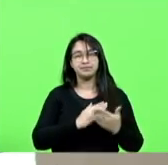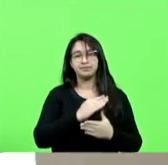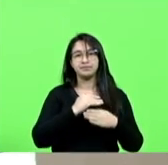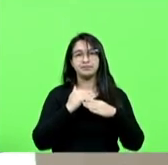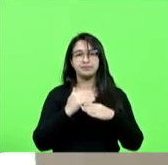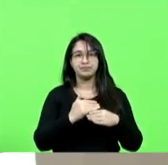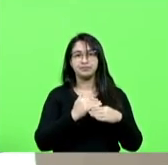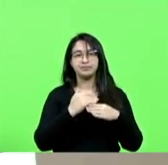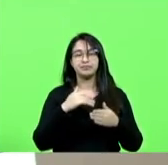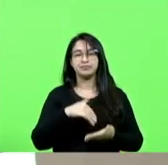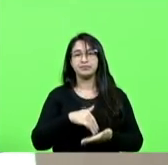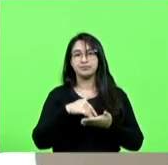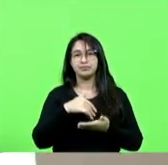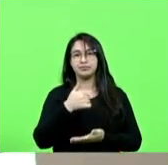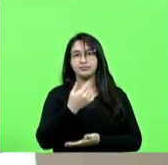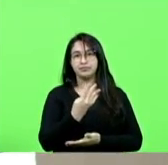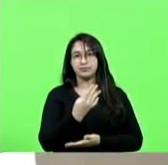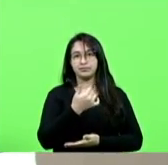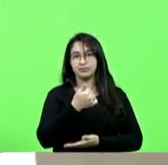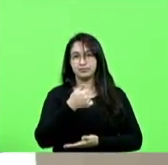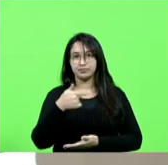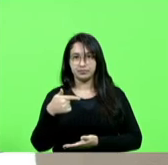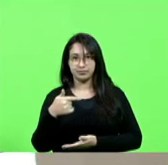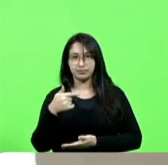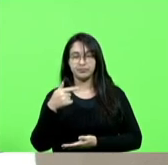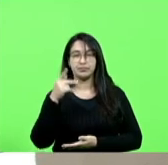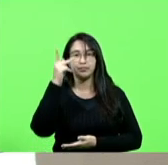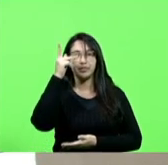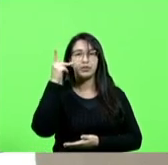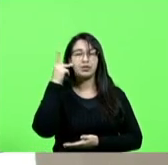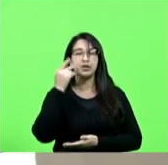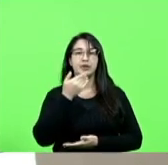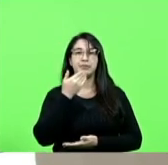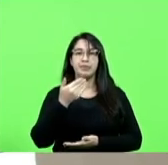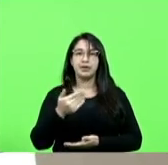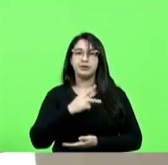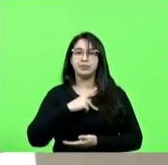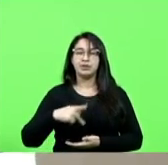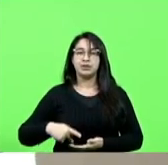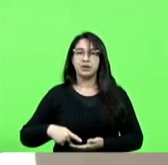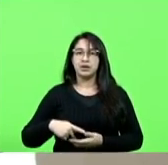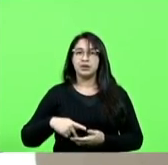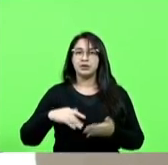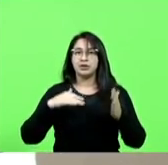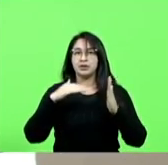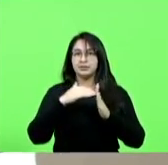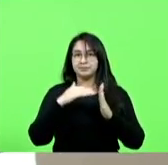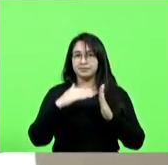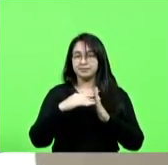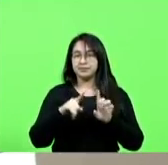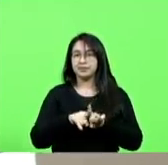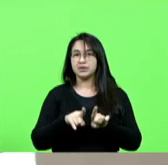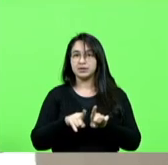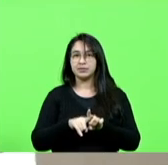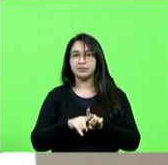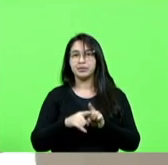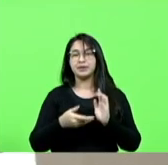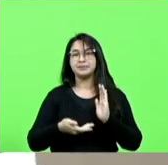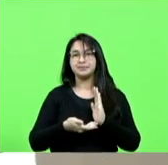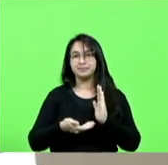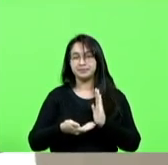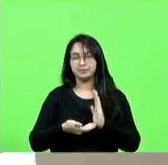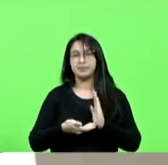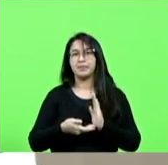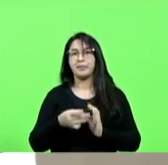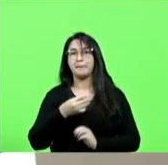unanimidade. Moção 417. Autor deputado Paulinha. Apelando ao presidente da Câmara dos Deputados e ao Senado Federal e ao ministro da